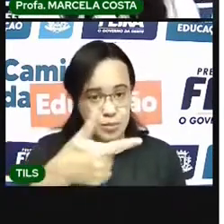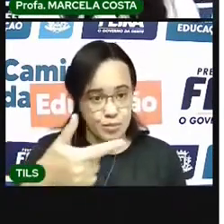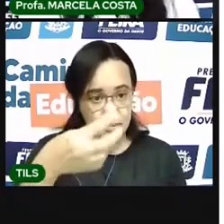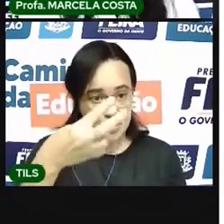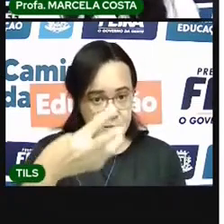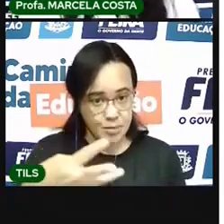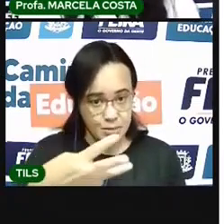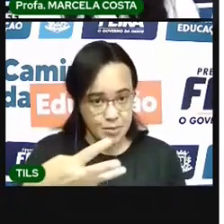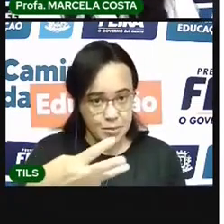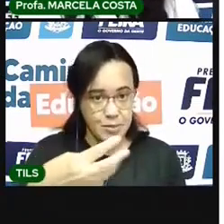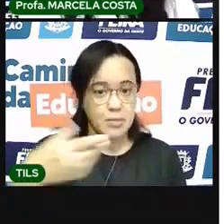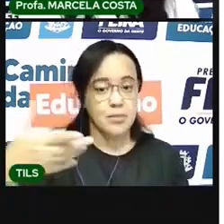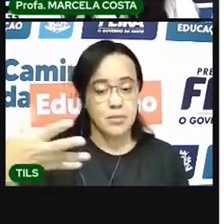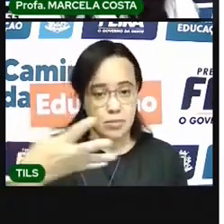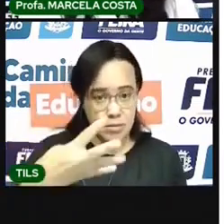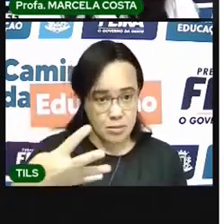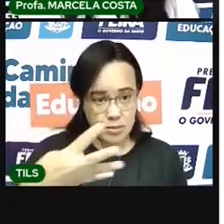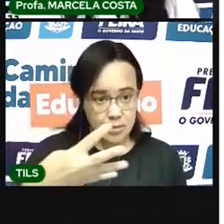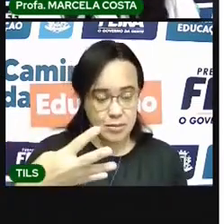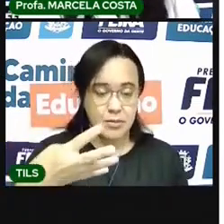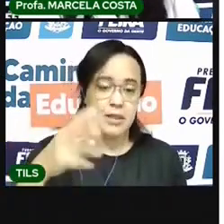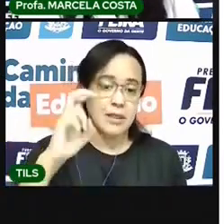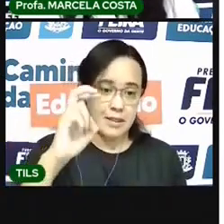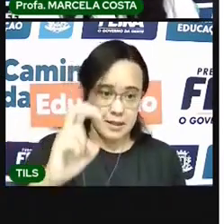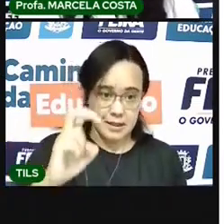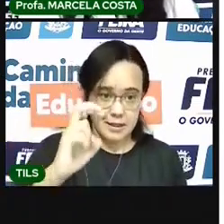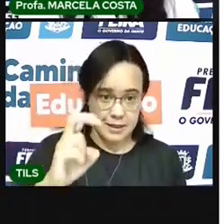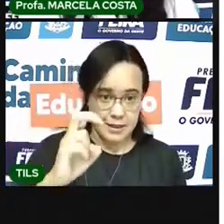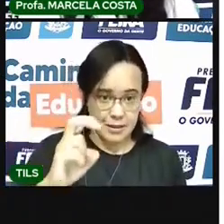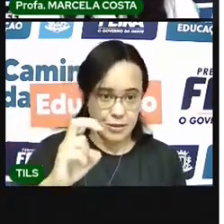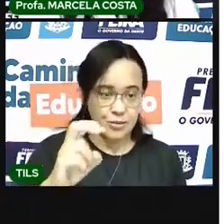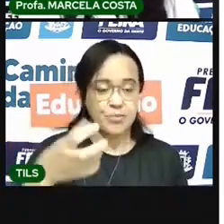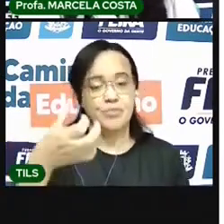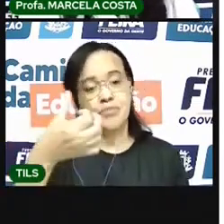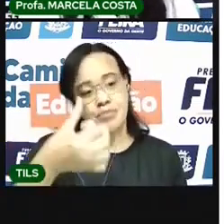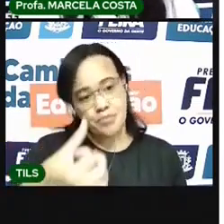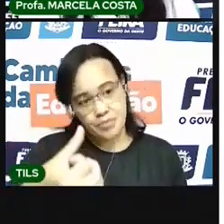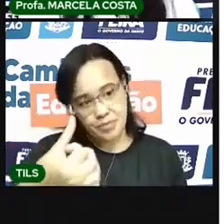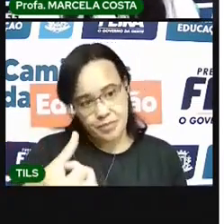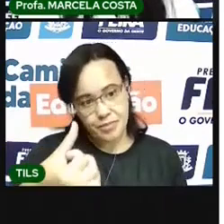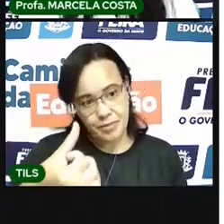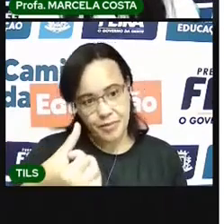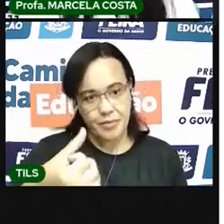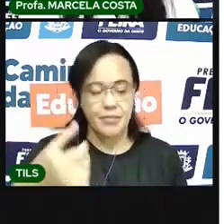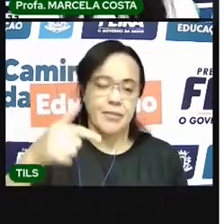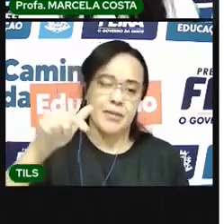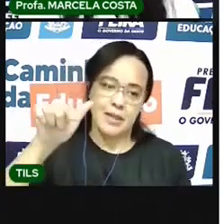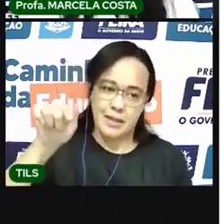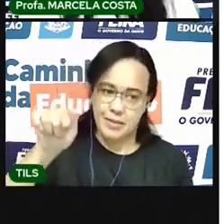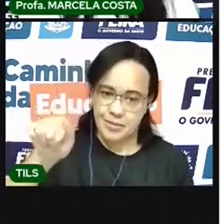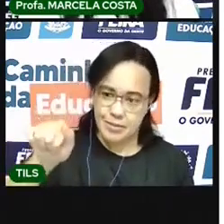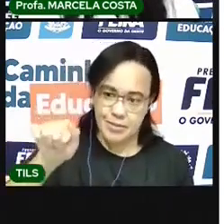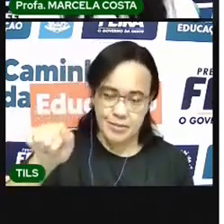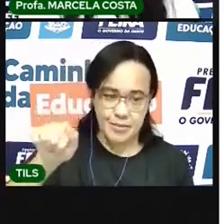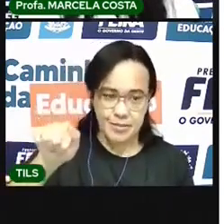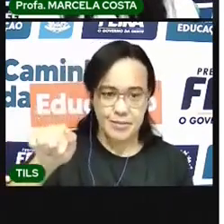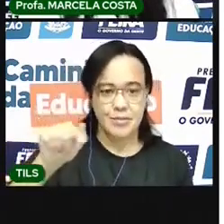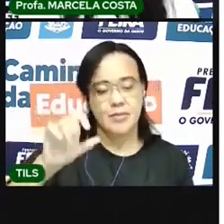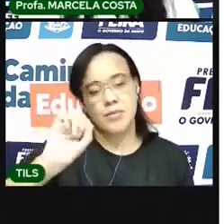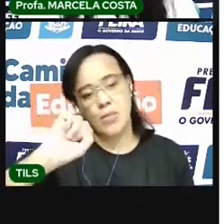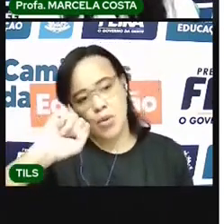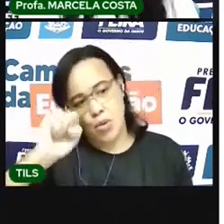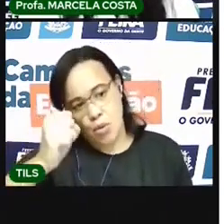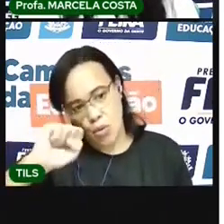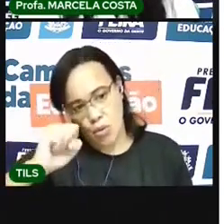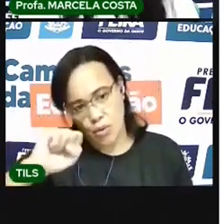3, 4, 5, 6, 7,